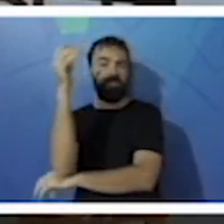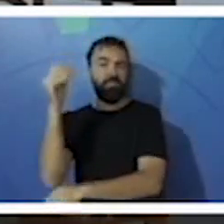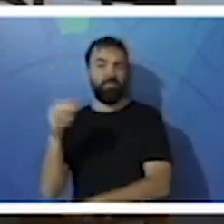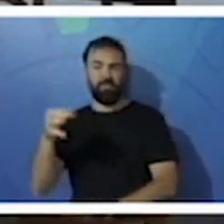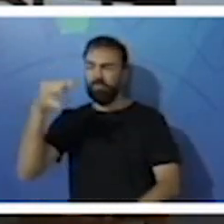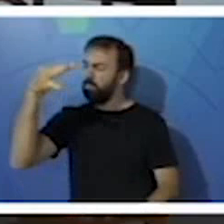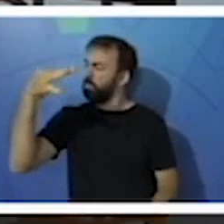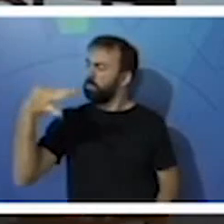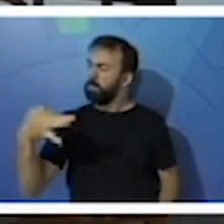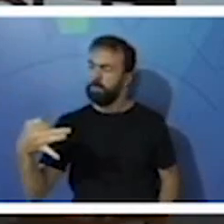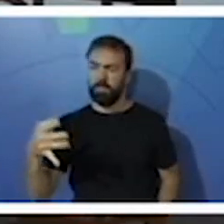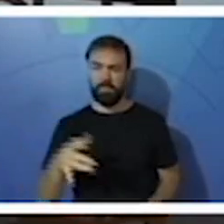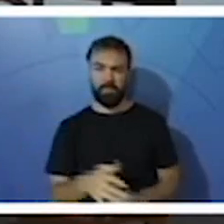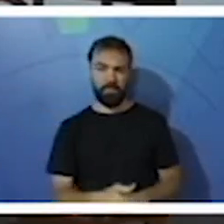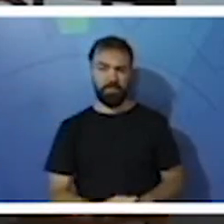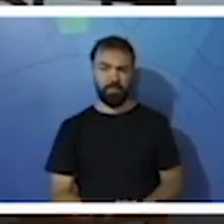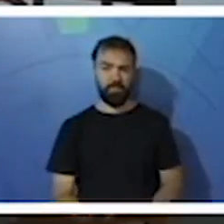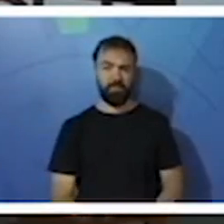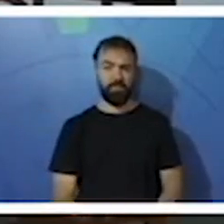continuar.